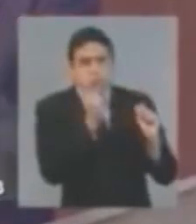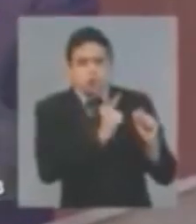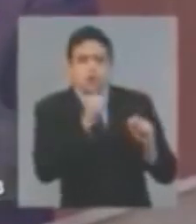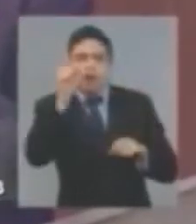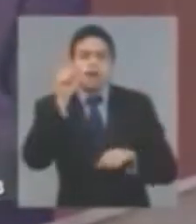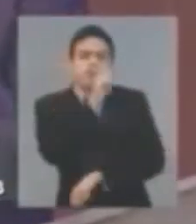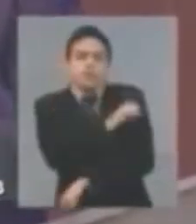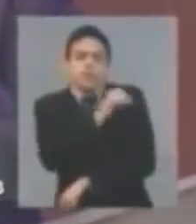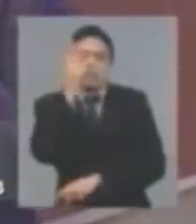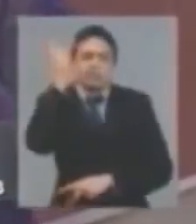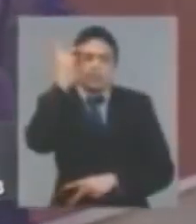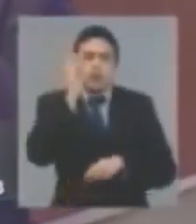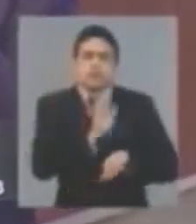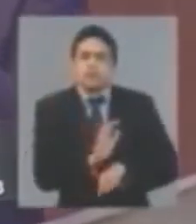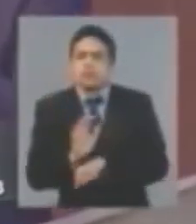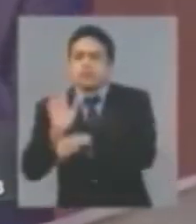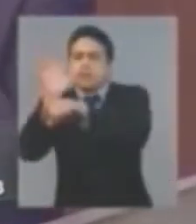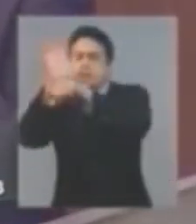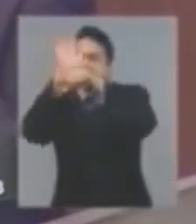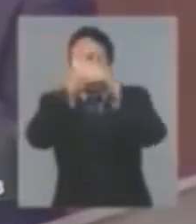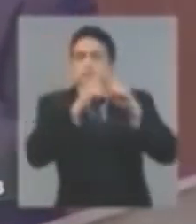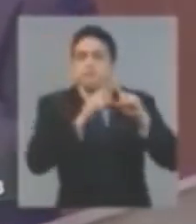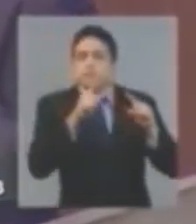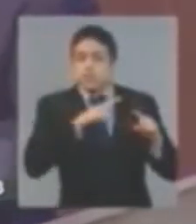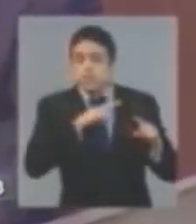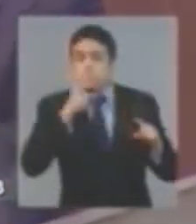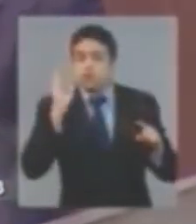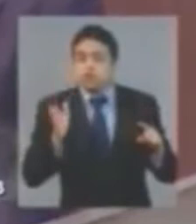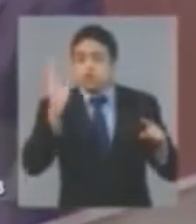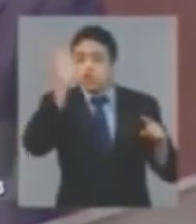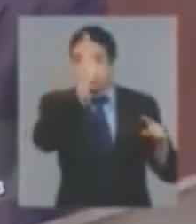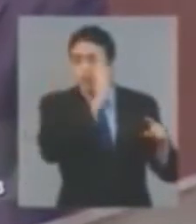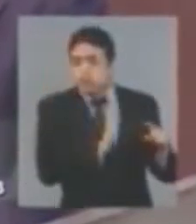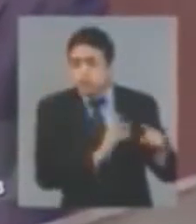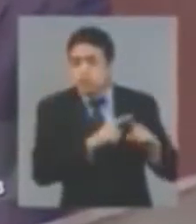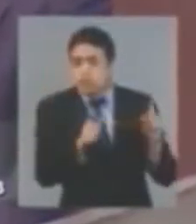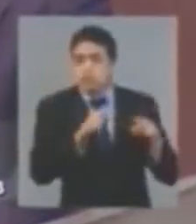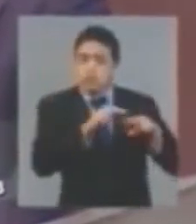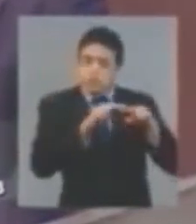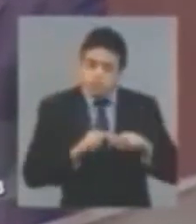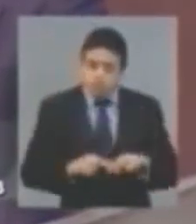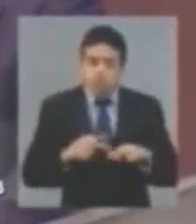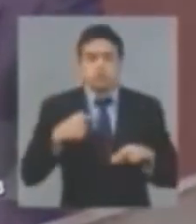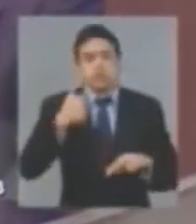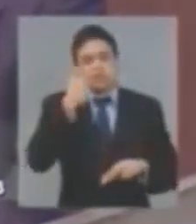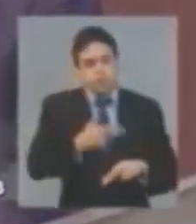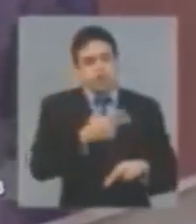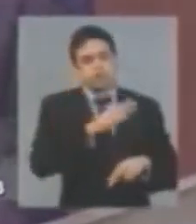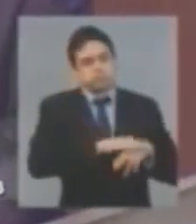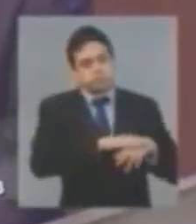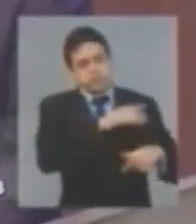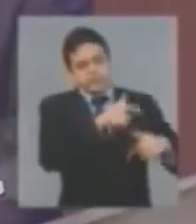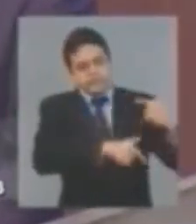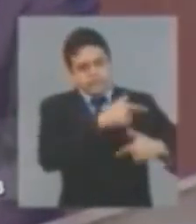de Janeiro, para São Paulo, para os outros estados que já dispunham dessa lei. E fiz questão de frisar o vosso empenho